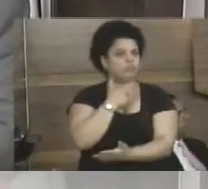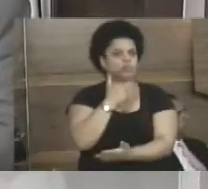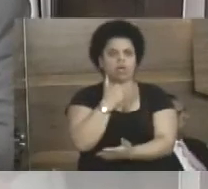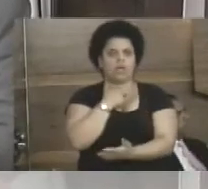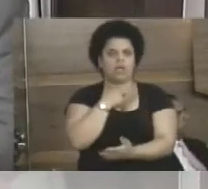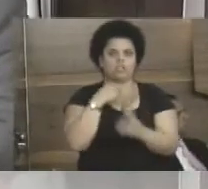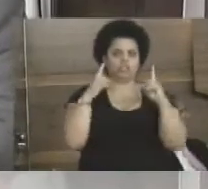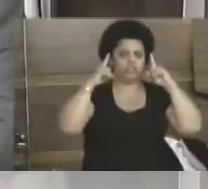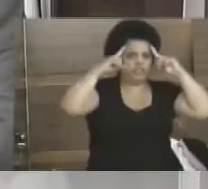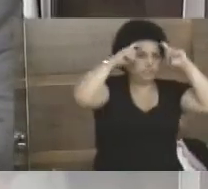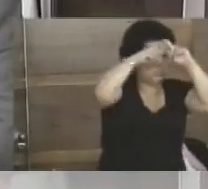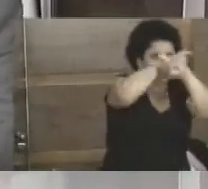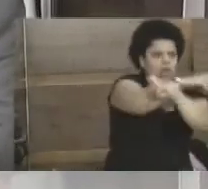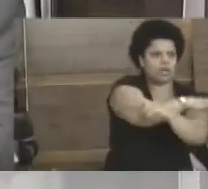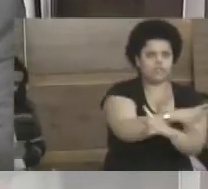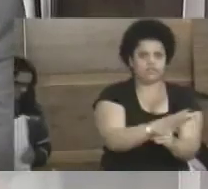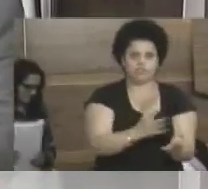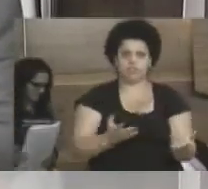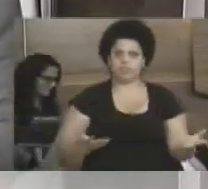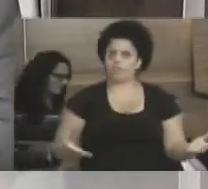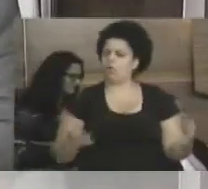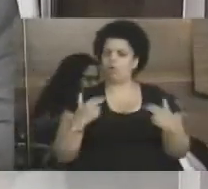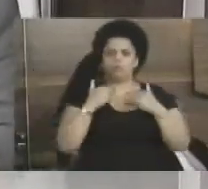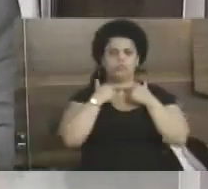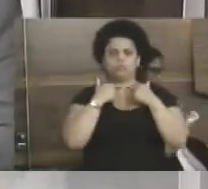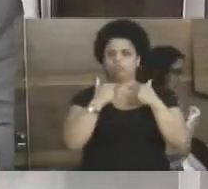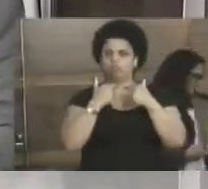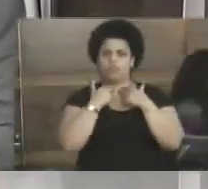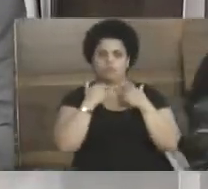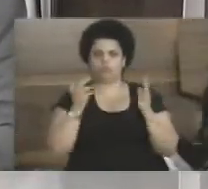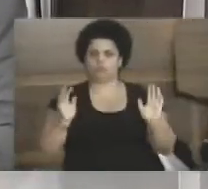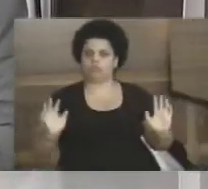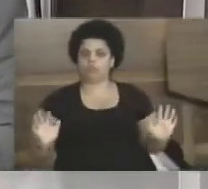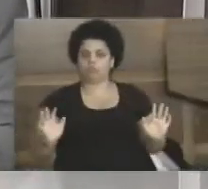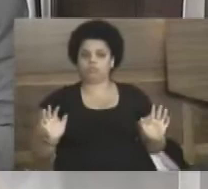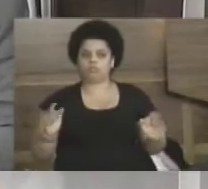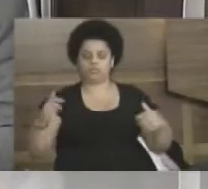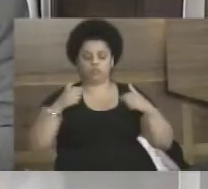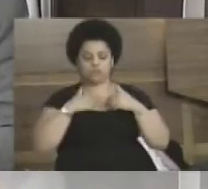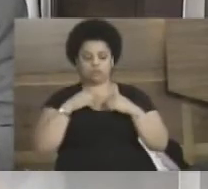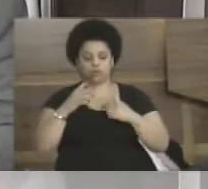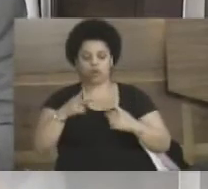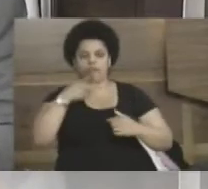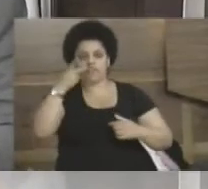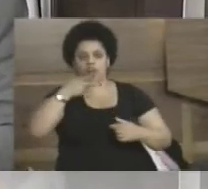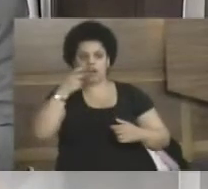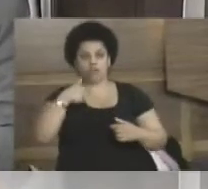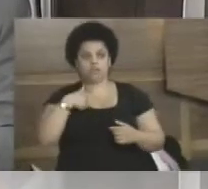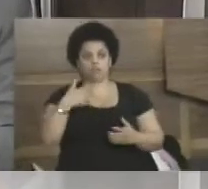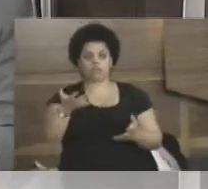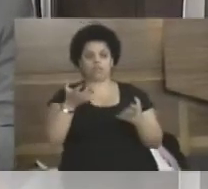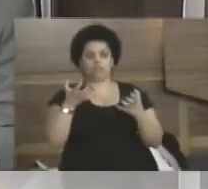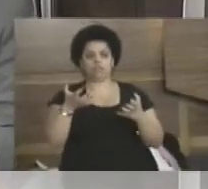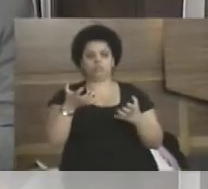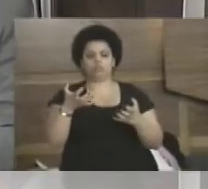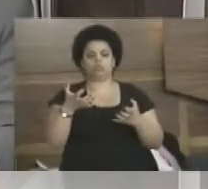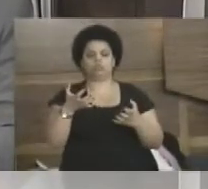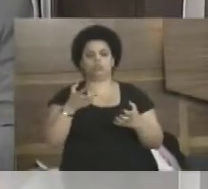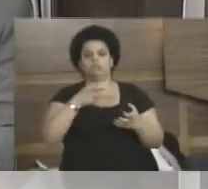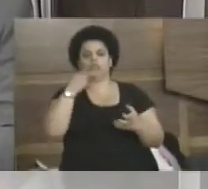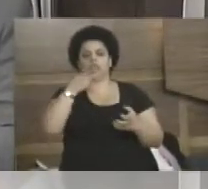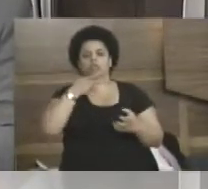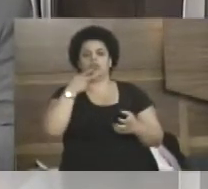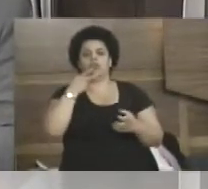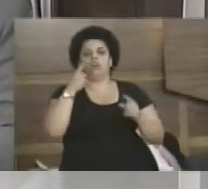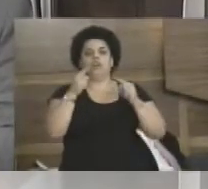dificuldade para colher facilidade, eu acho que não é uma coisa muito certa. Para finalizar, eu gostaria também de falar com